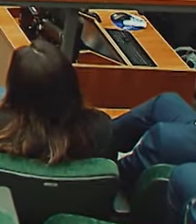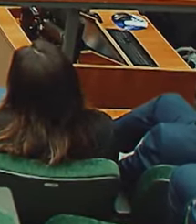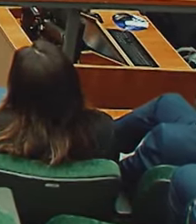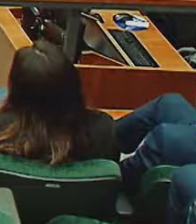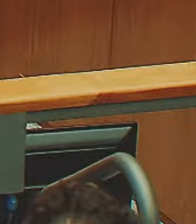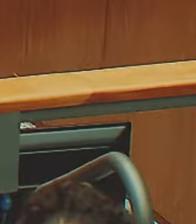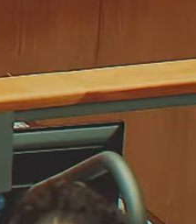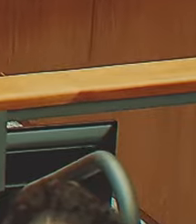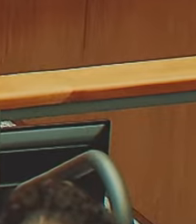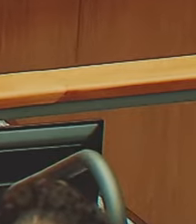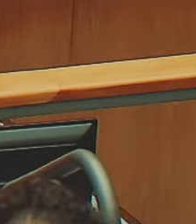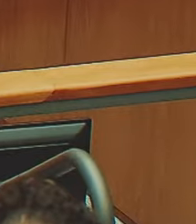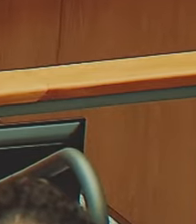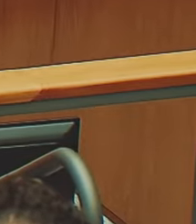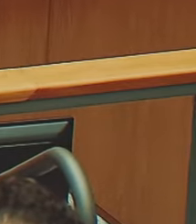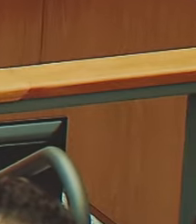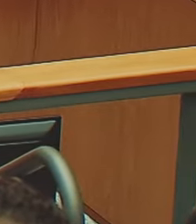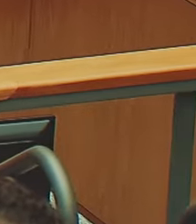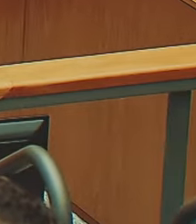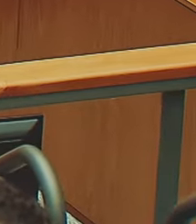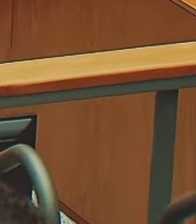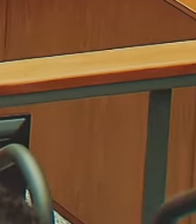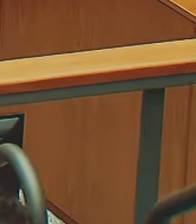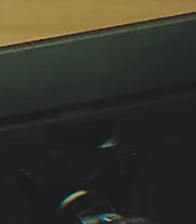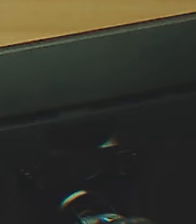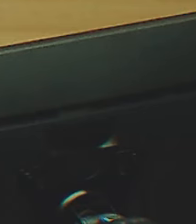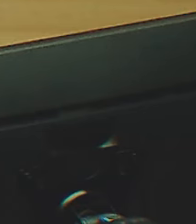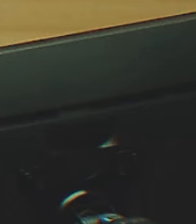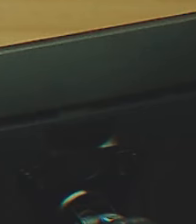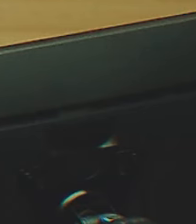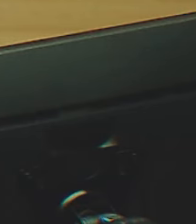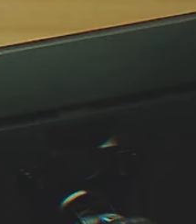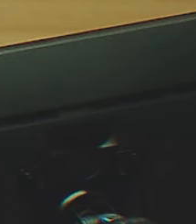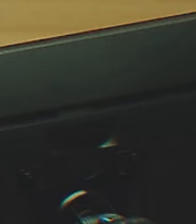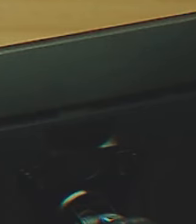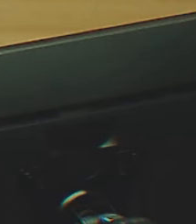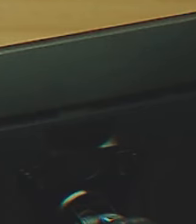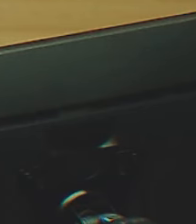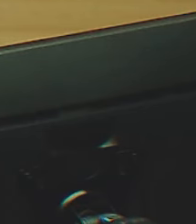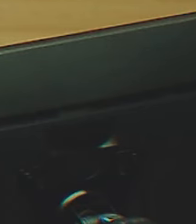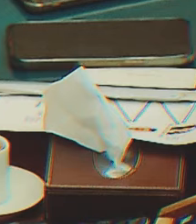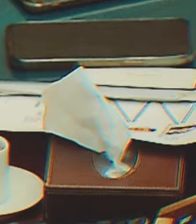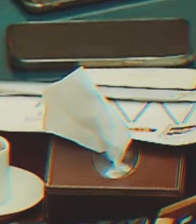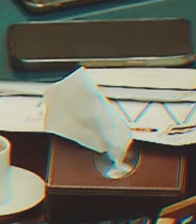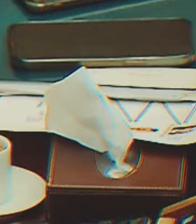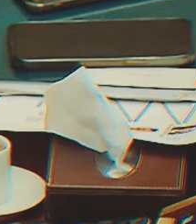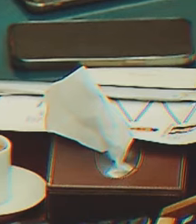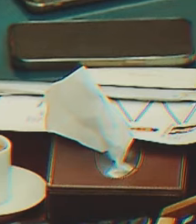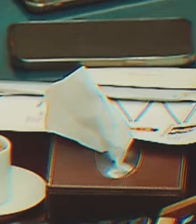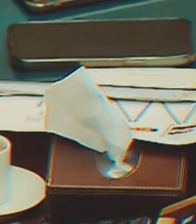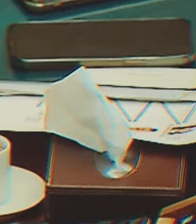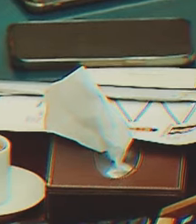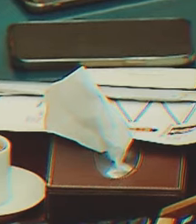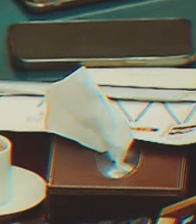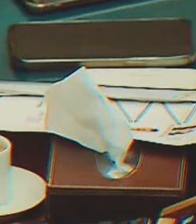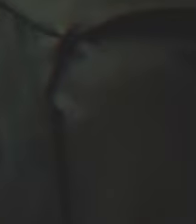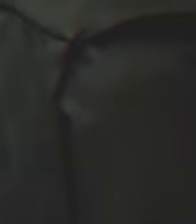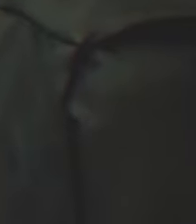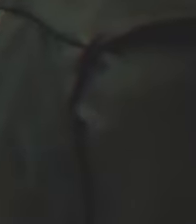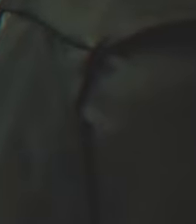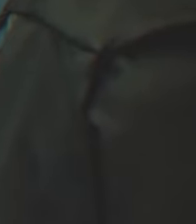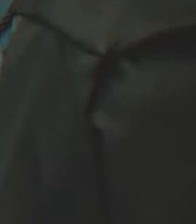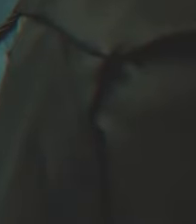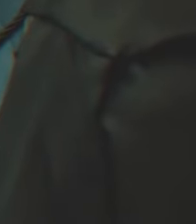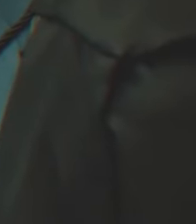estabeleceu sob o rito dos recursos repetitivos que os descontos podem ser até superiores a 35%